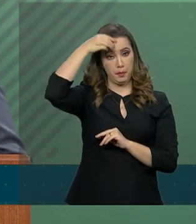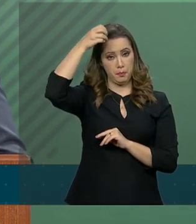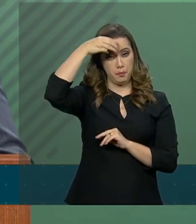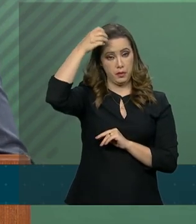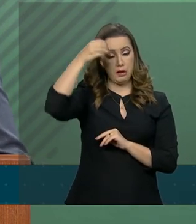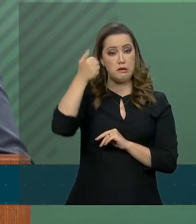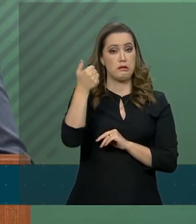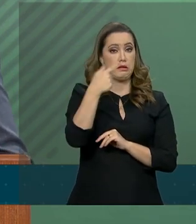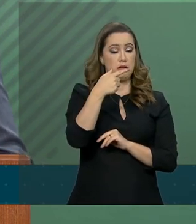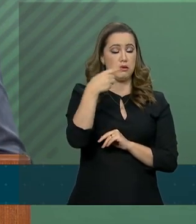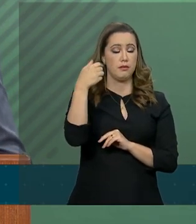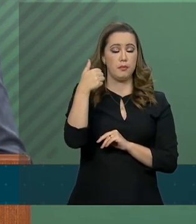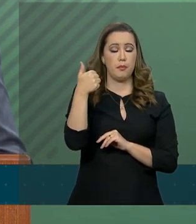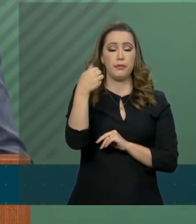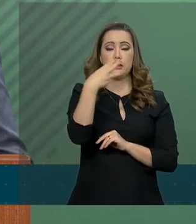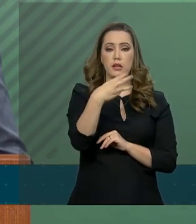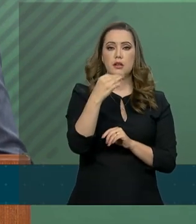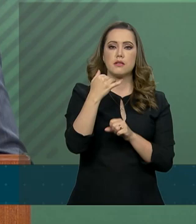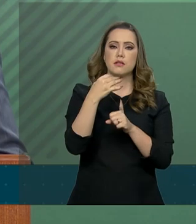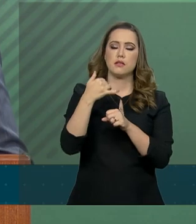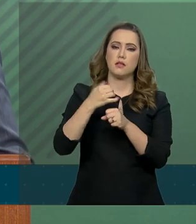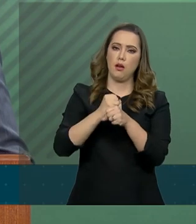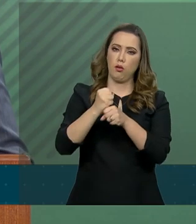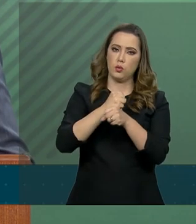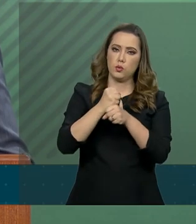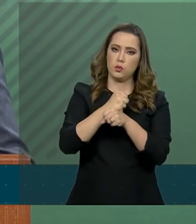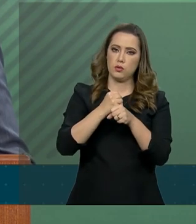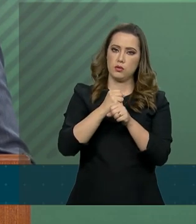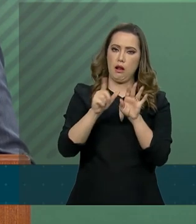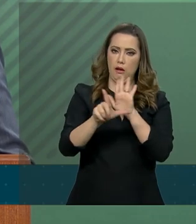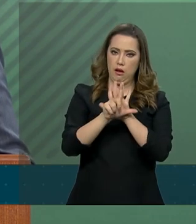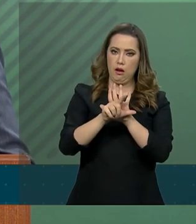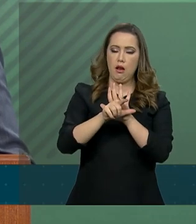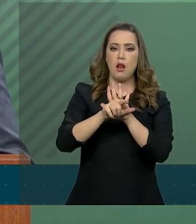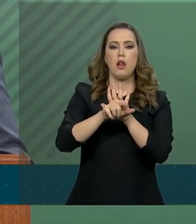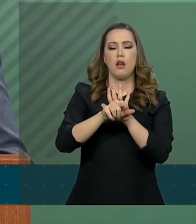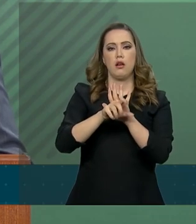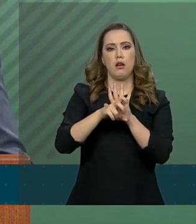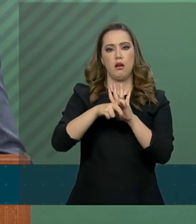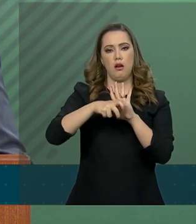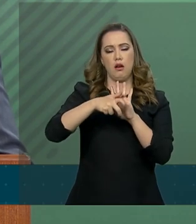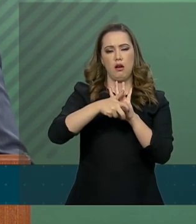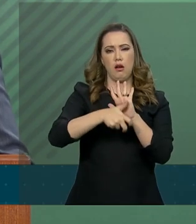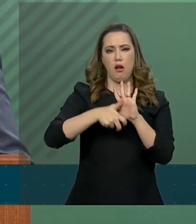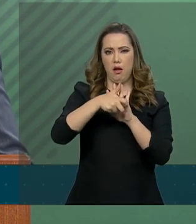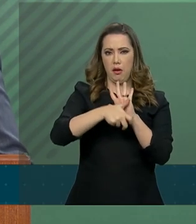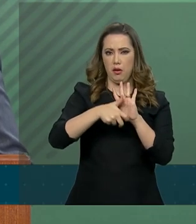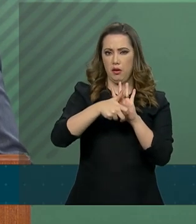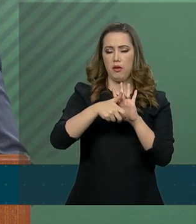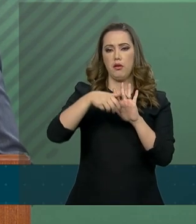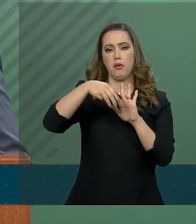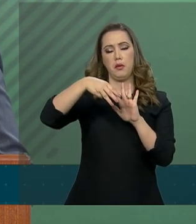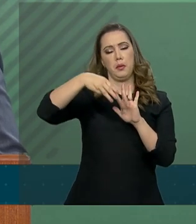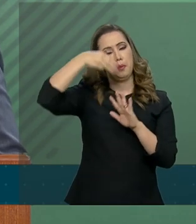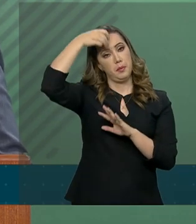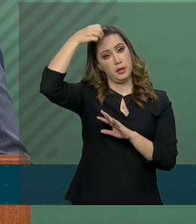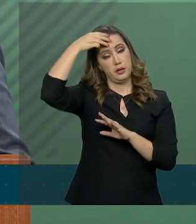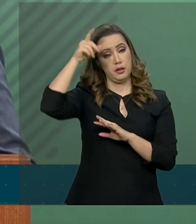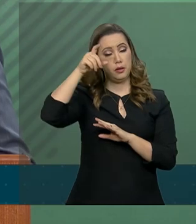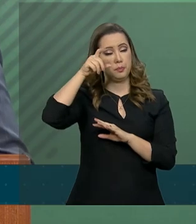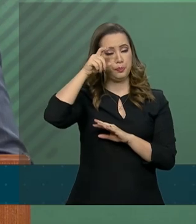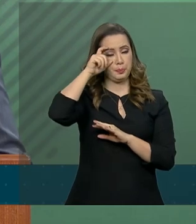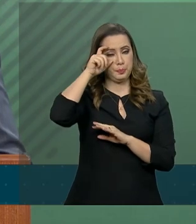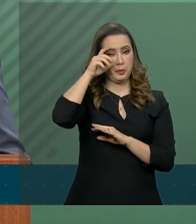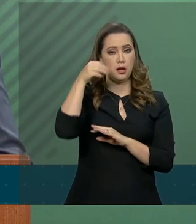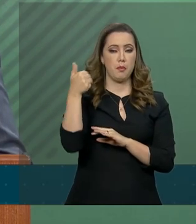Ministério das Relações Exteriores. O chanceler Ernesto Araújo participou, nesta semana,